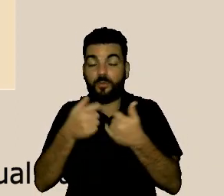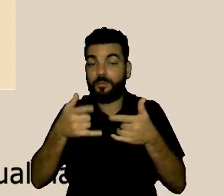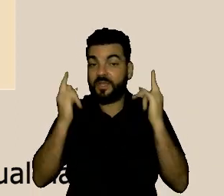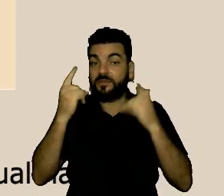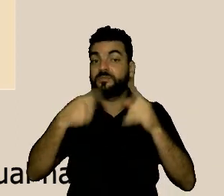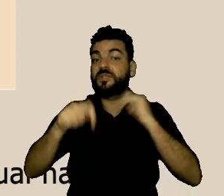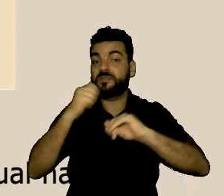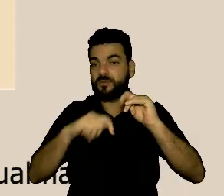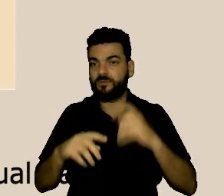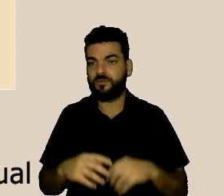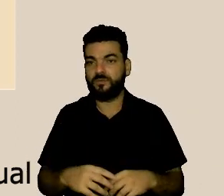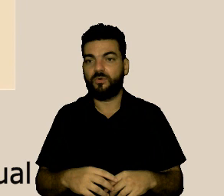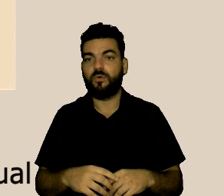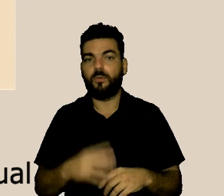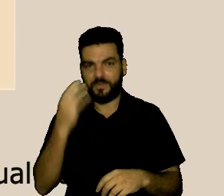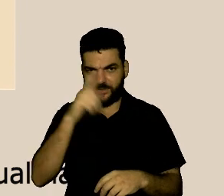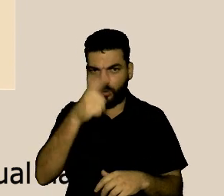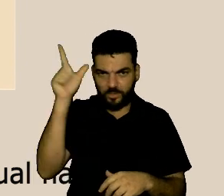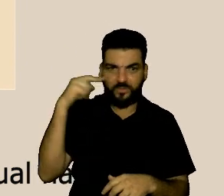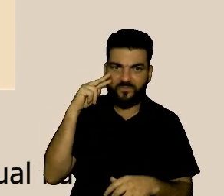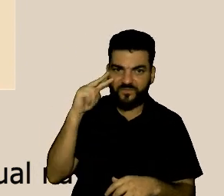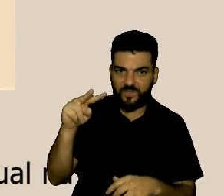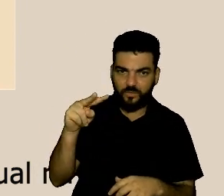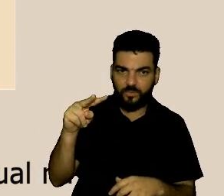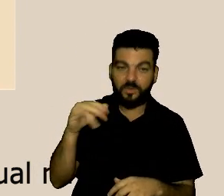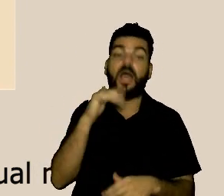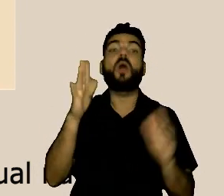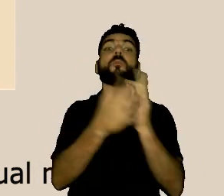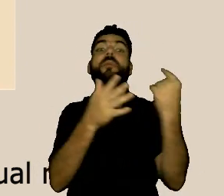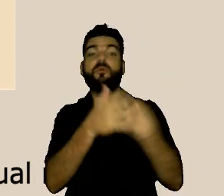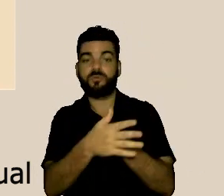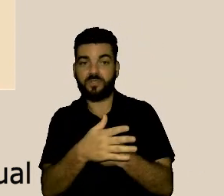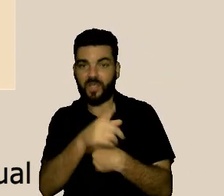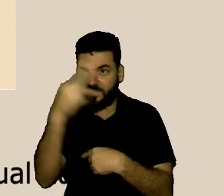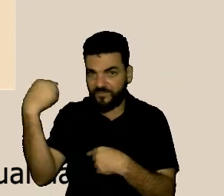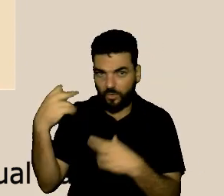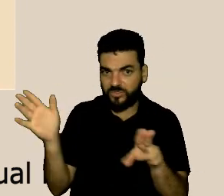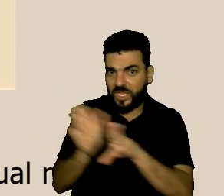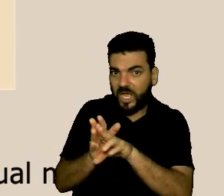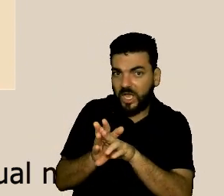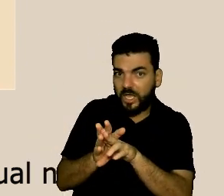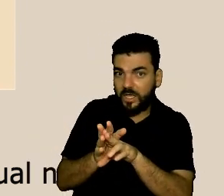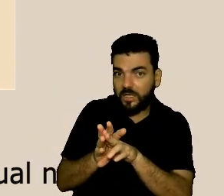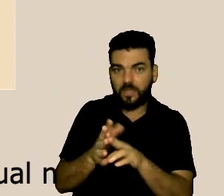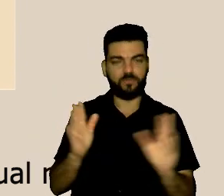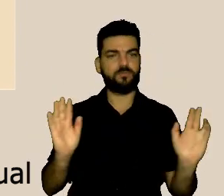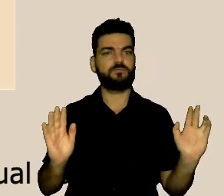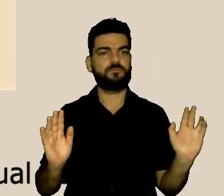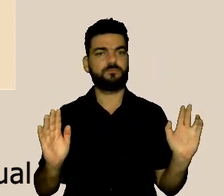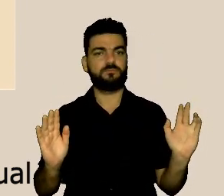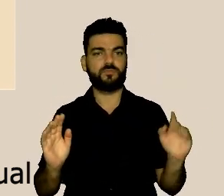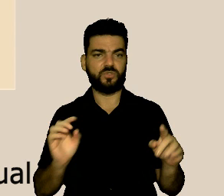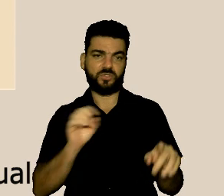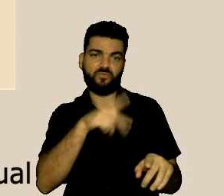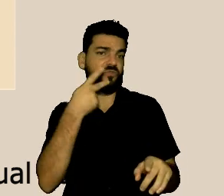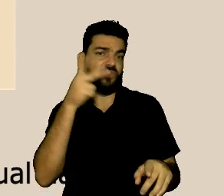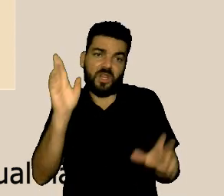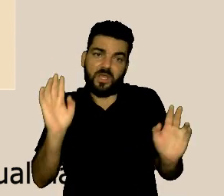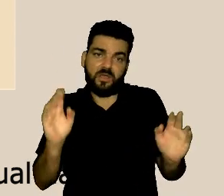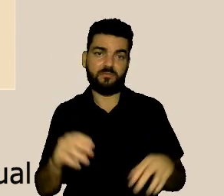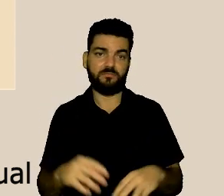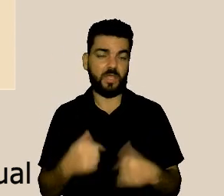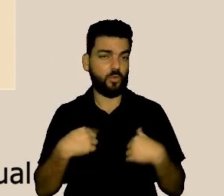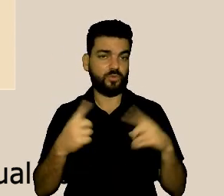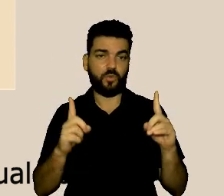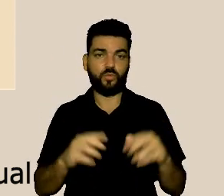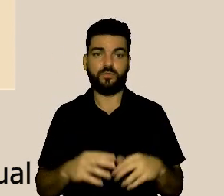Alguém... Tem como alguém saber que eu vim aqui? A gente diz, não, só se você contar. Porque a